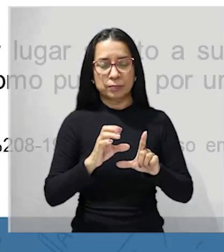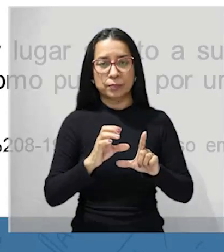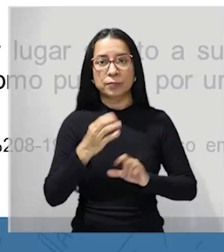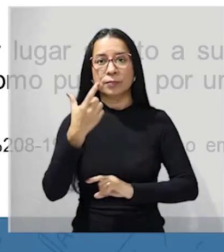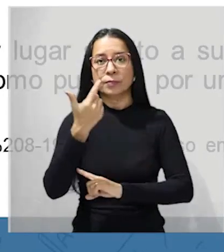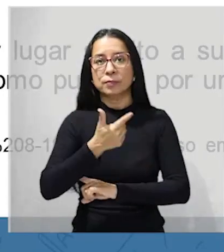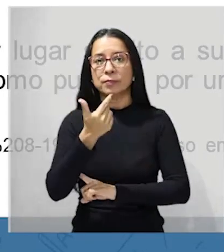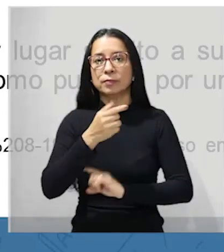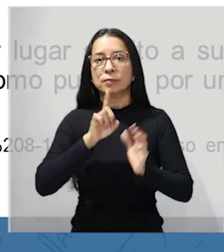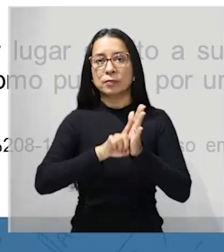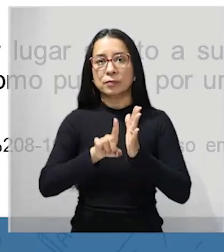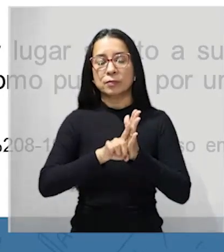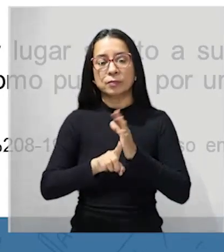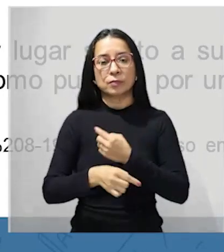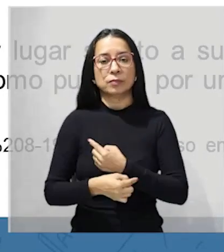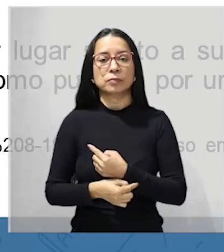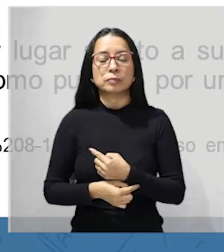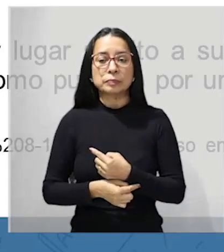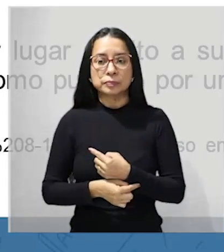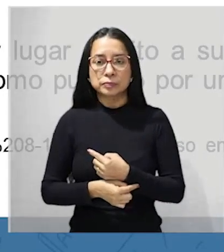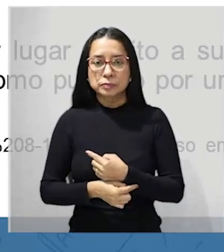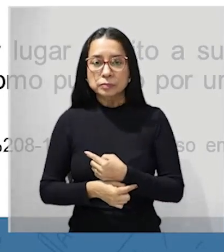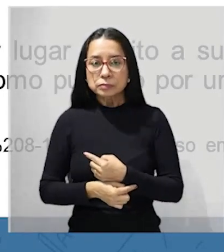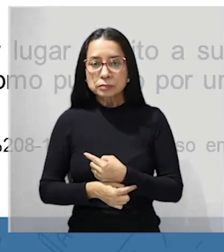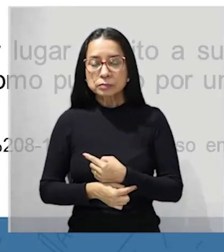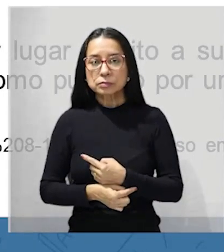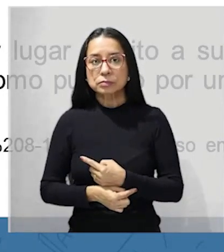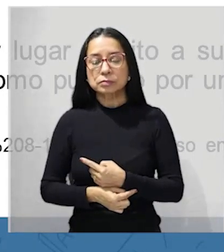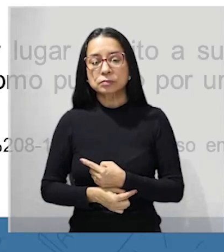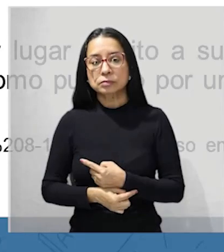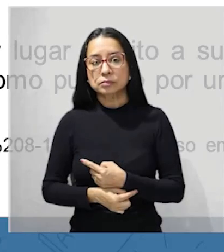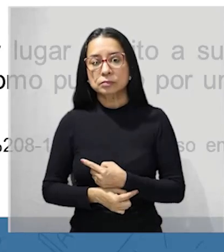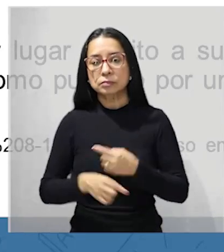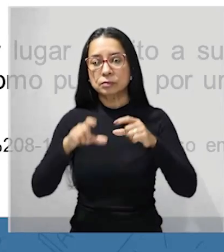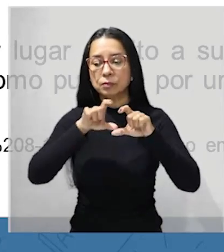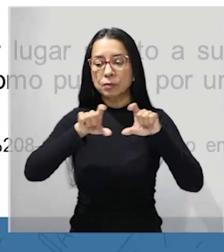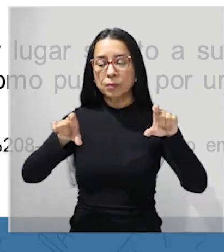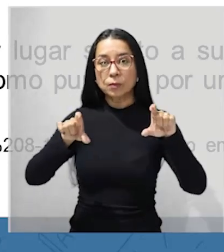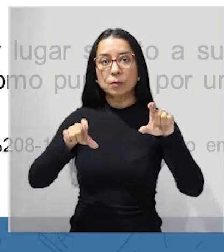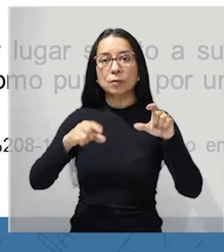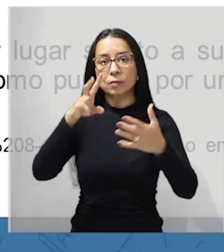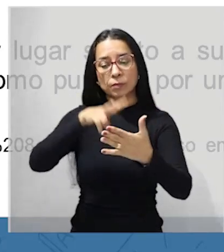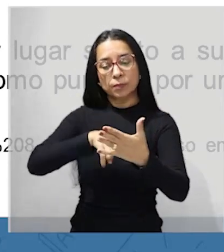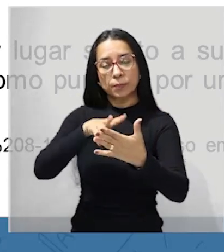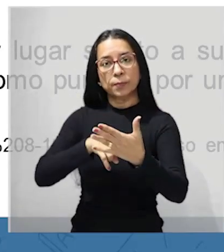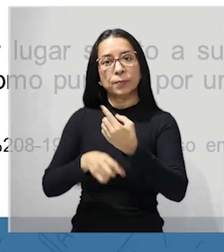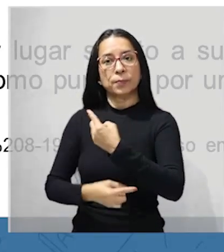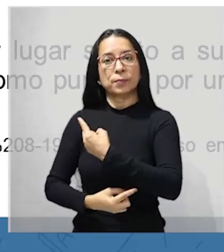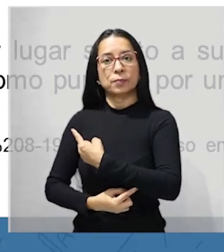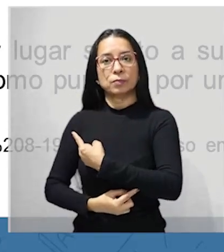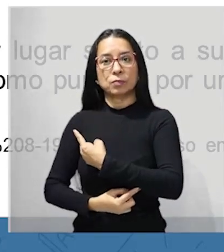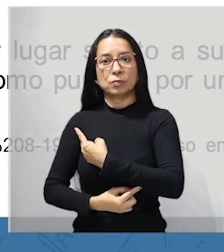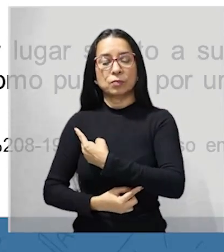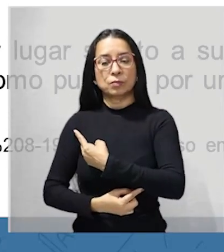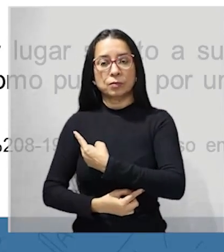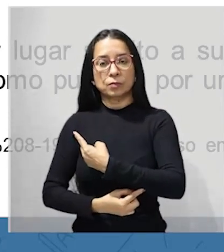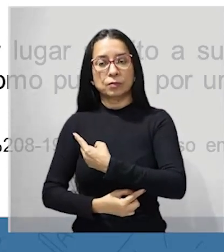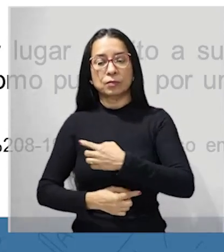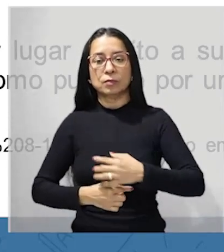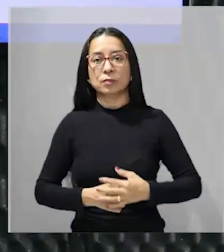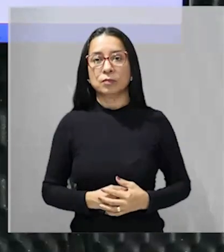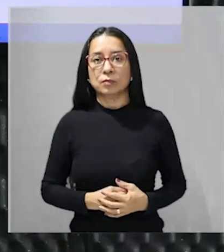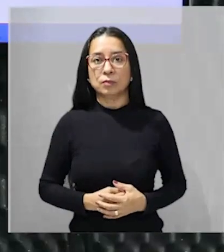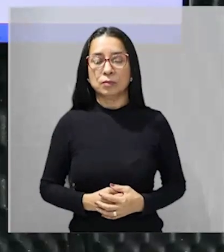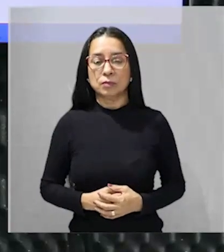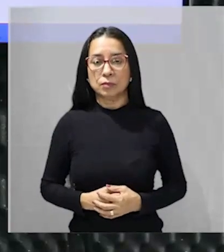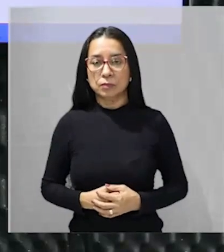questão que caiu na UEMA olha só e que fala o seguinte a constituição dos Estados Unidos da América